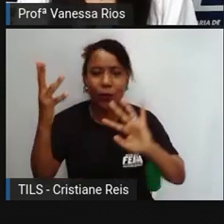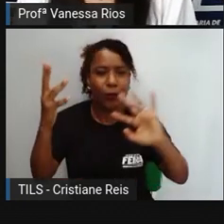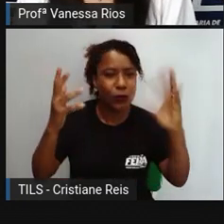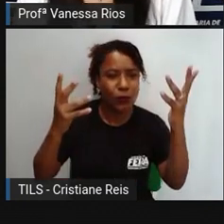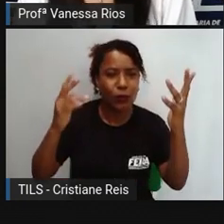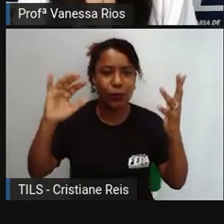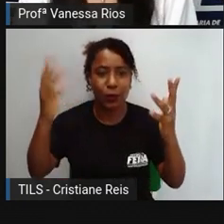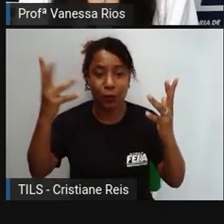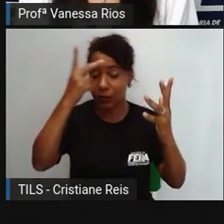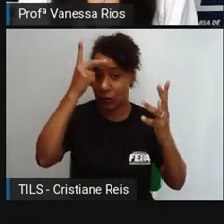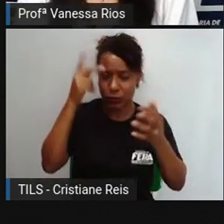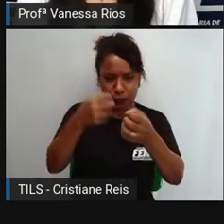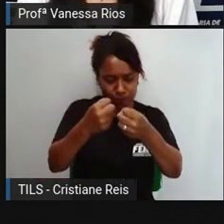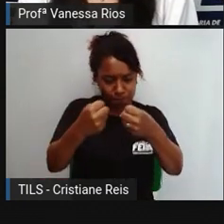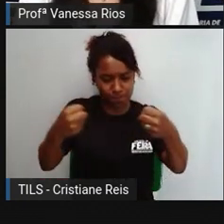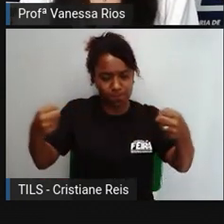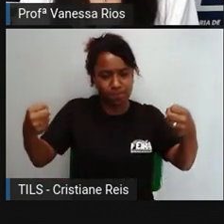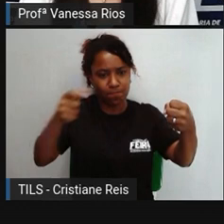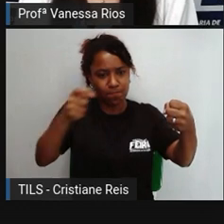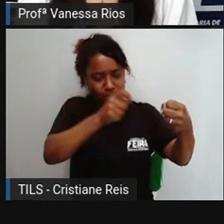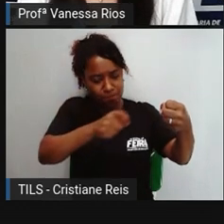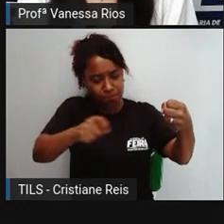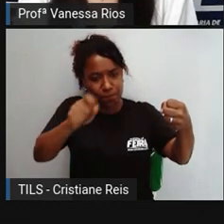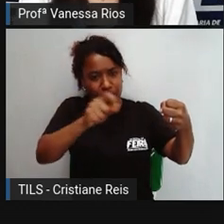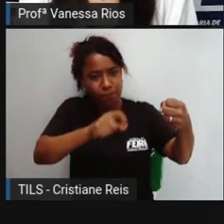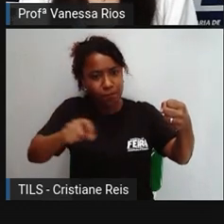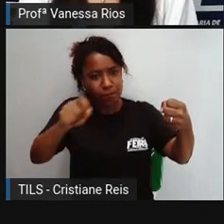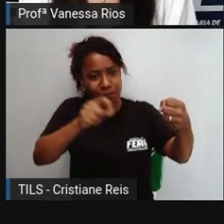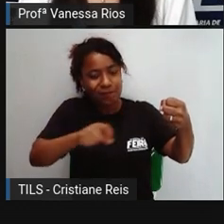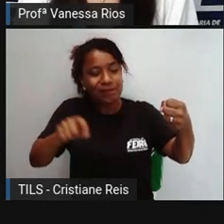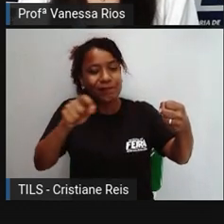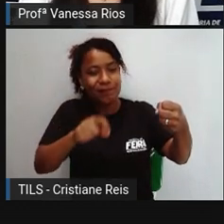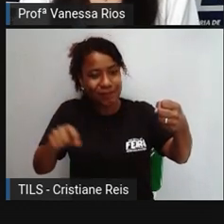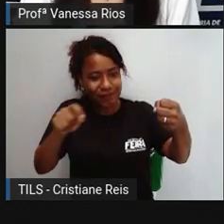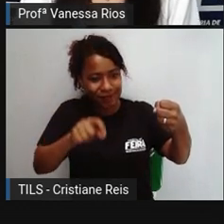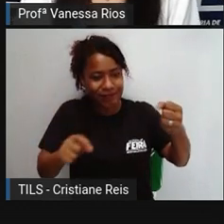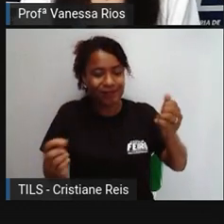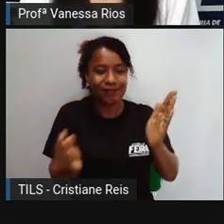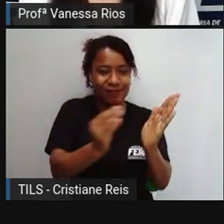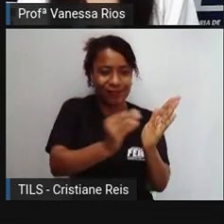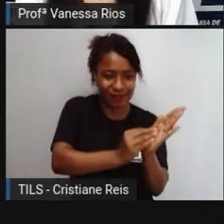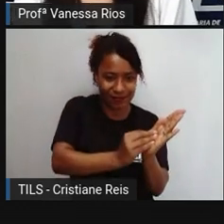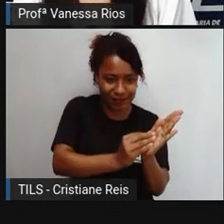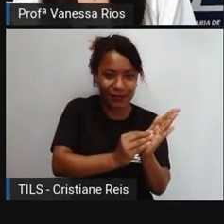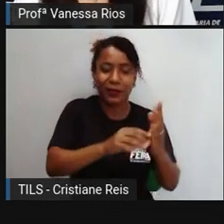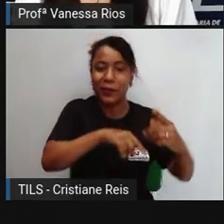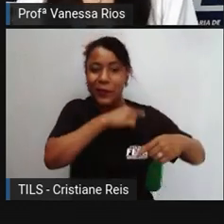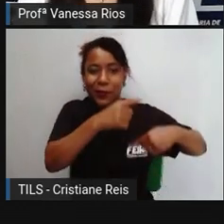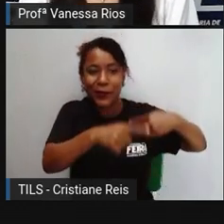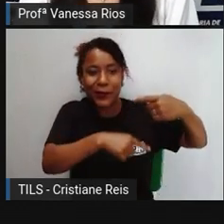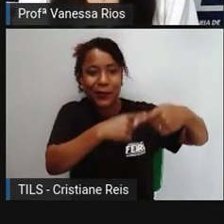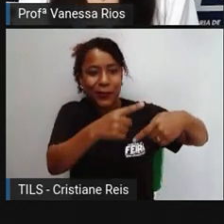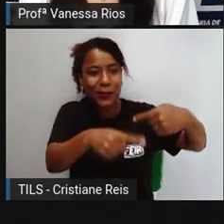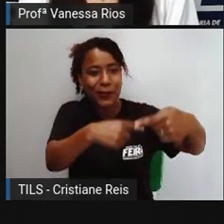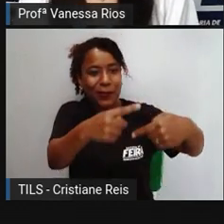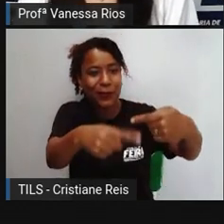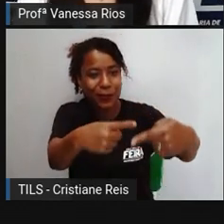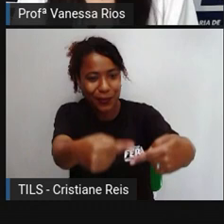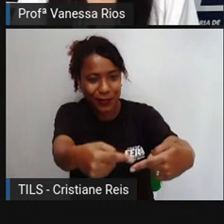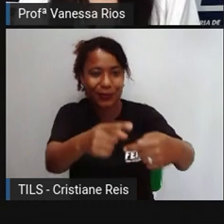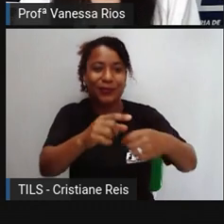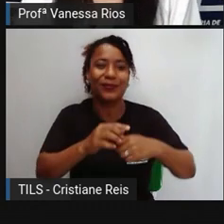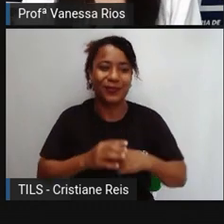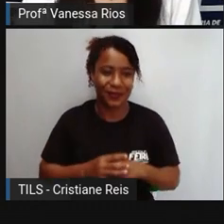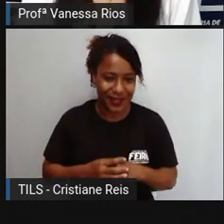pelas pessoas, vão ser aí passadas e deixadas de uma geração para outra, né, e aí